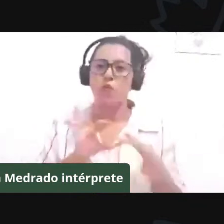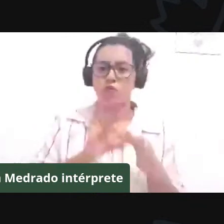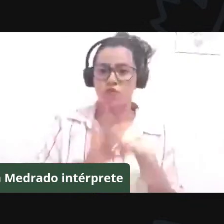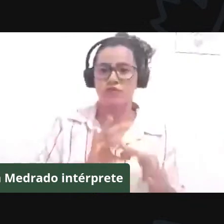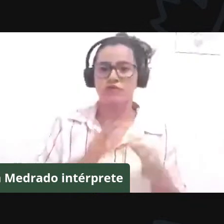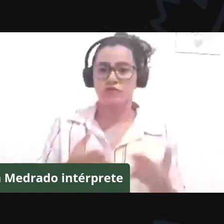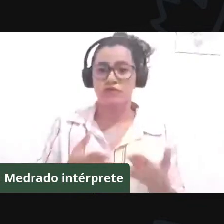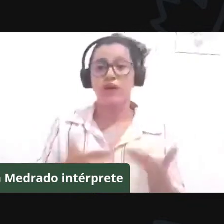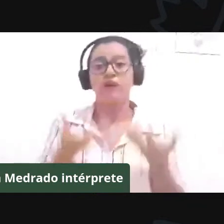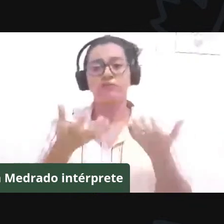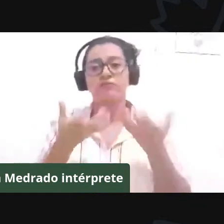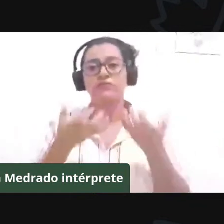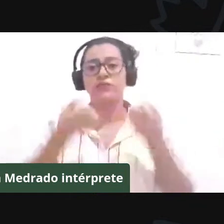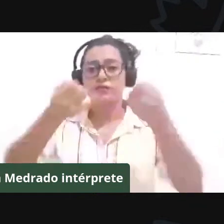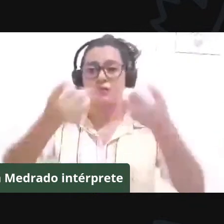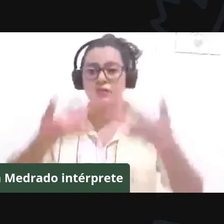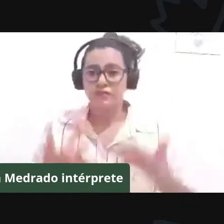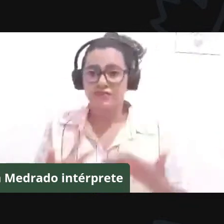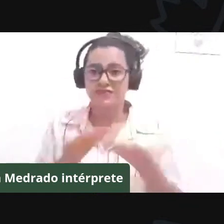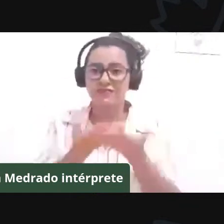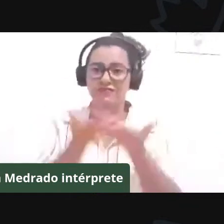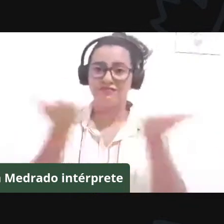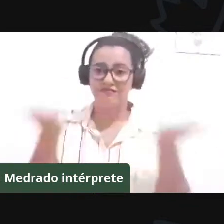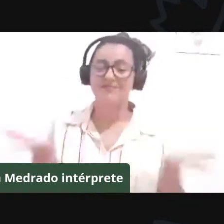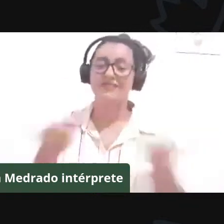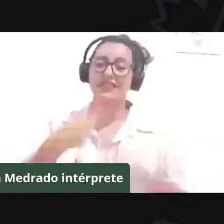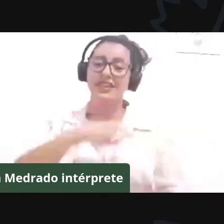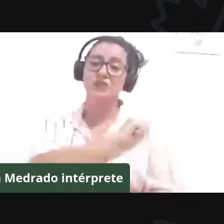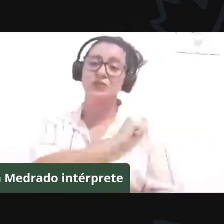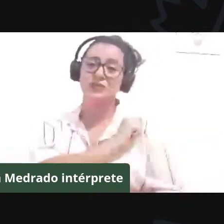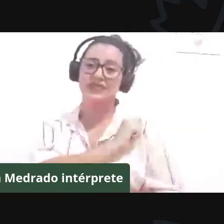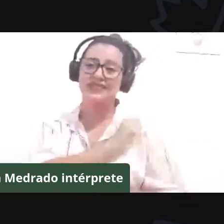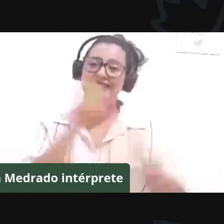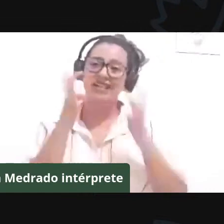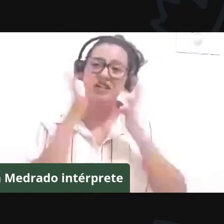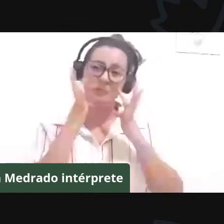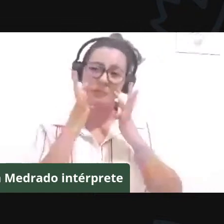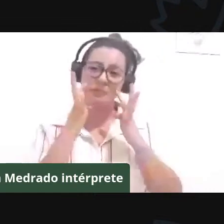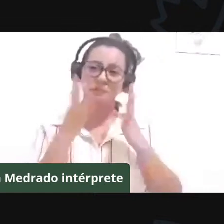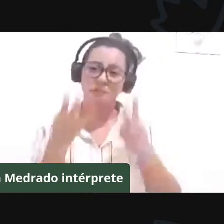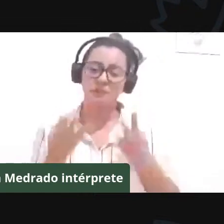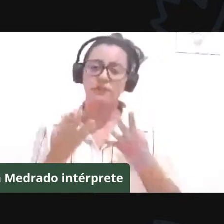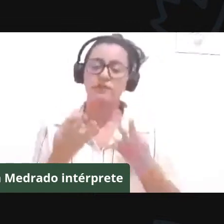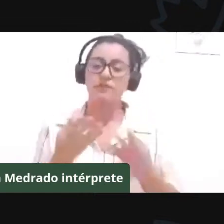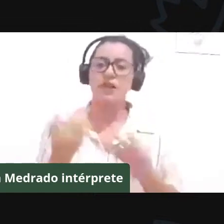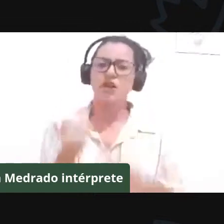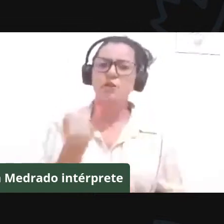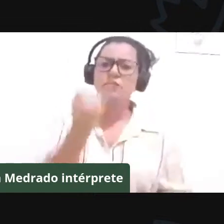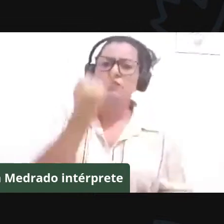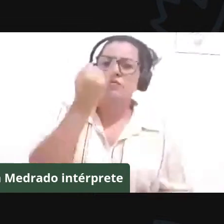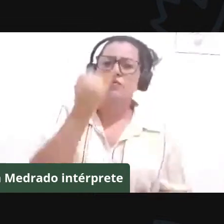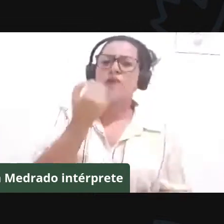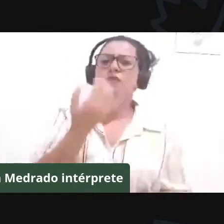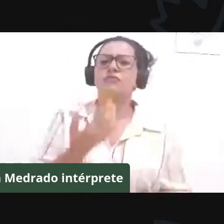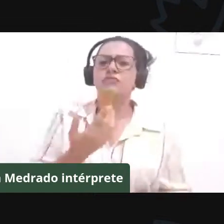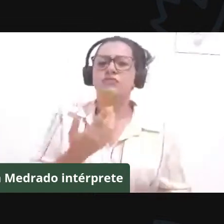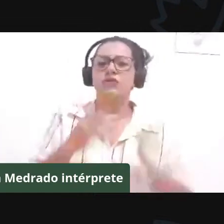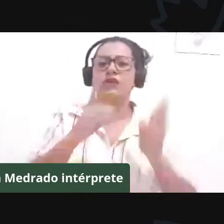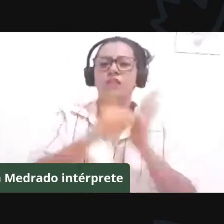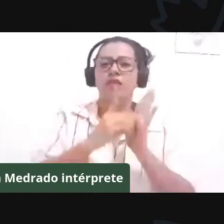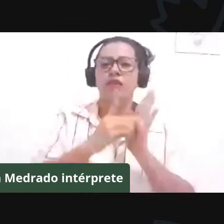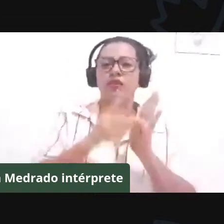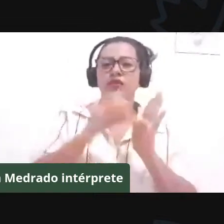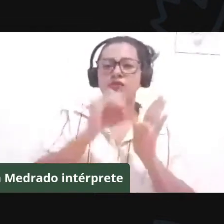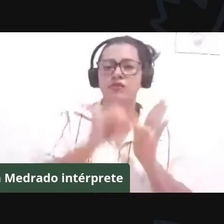para os estudantes que nos assistem aí a importância de um instrumento legal, que é o Decreto 6040,